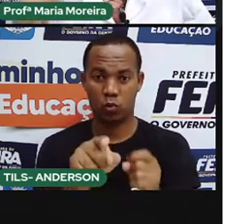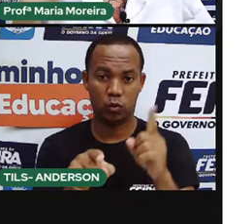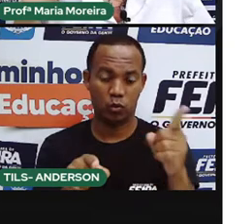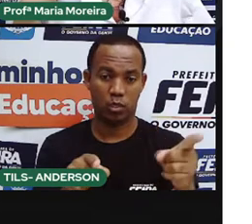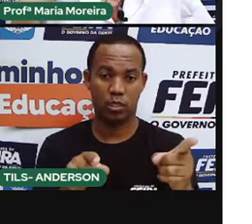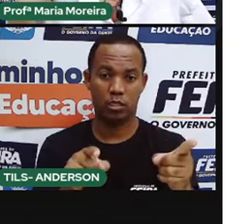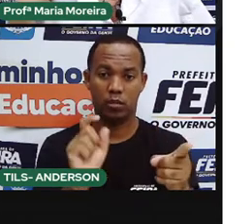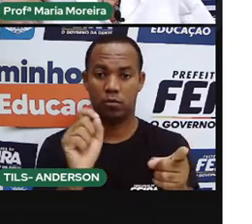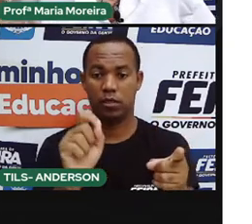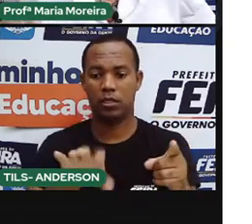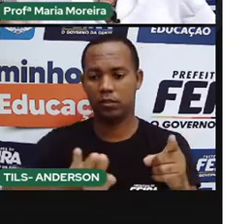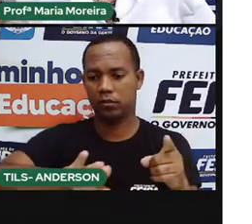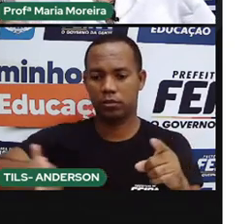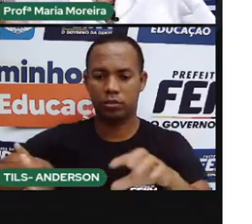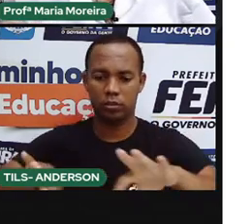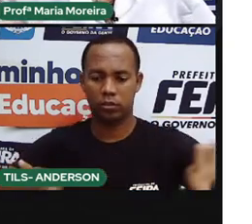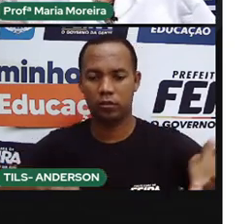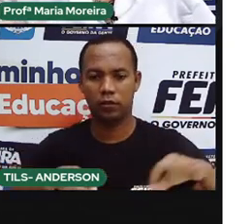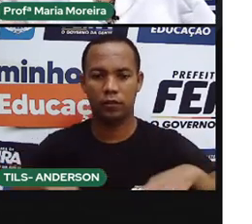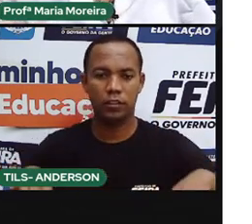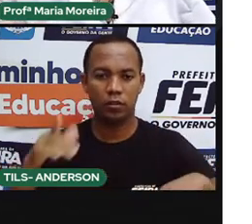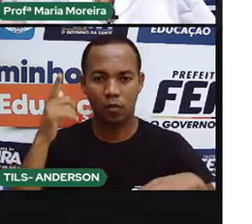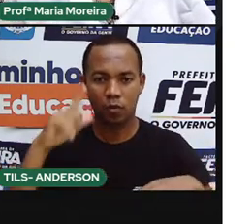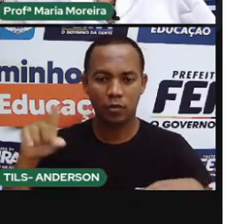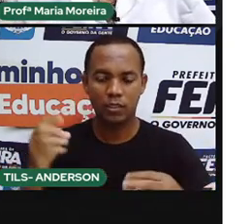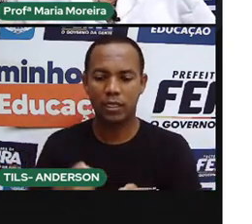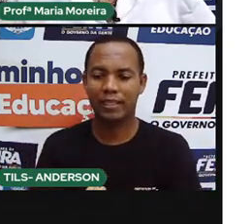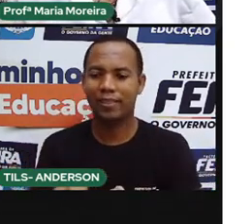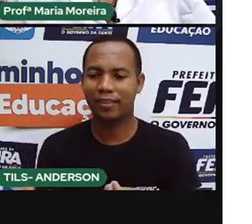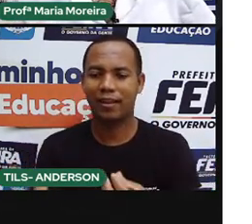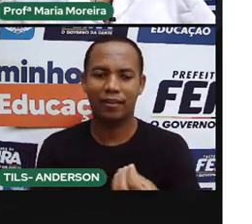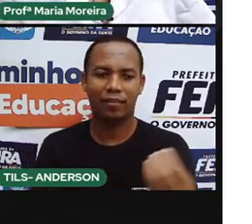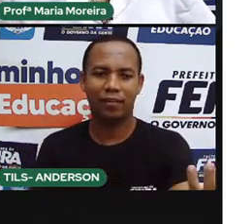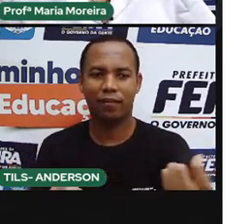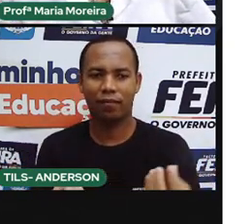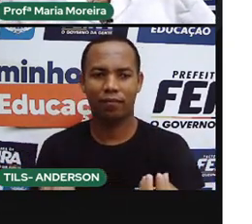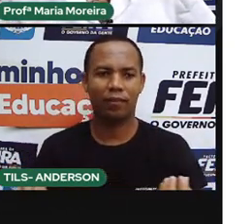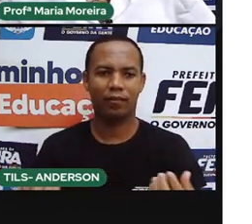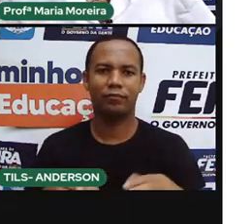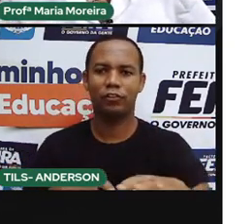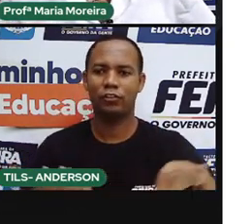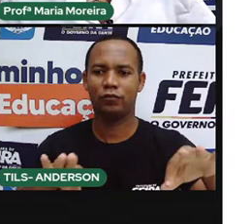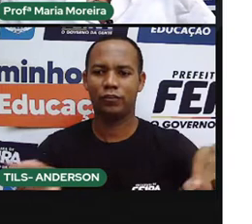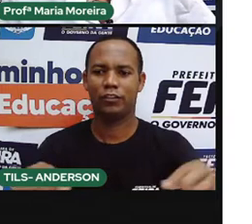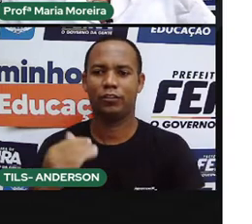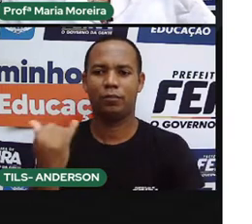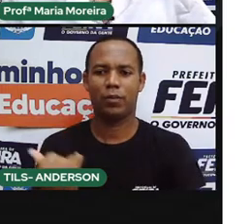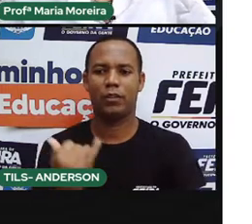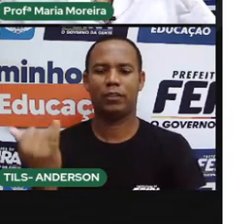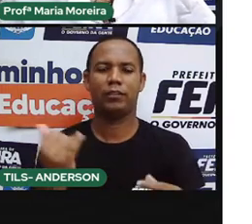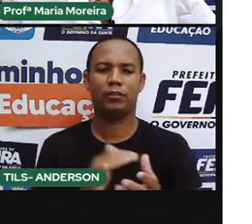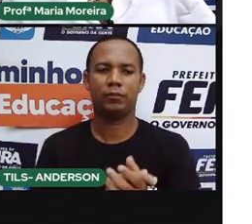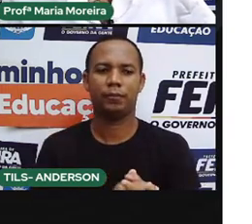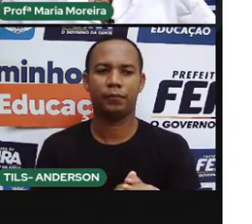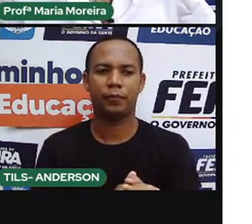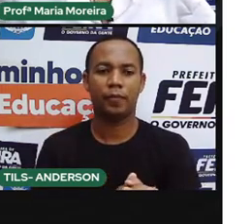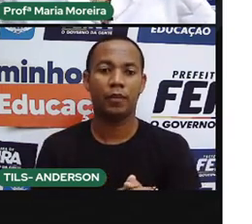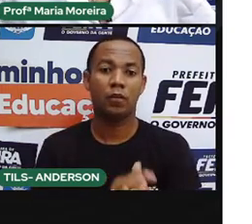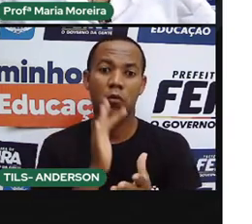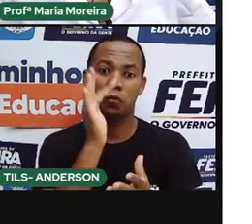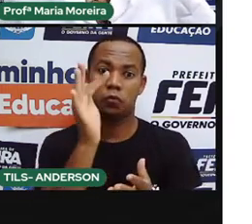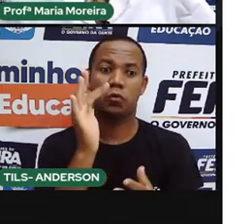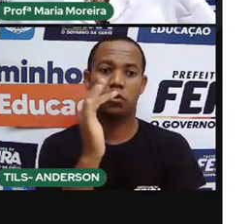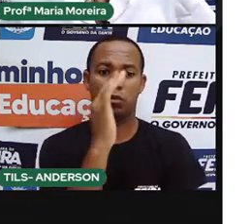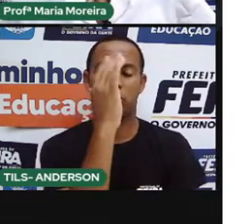se a Pramaria conseguiu plantar milho e a plantação de milho dela foi bem sucedida,